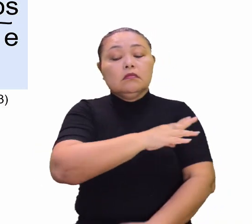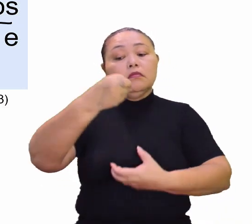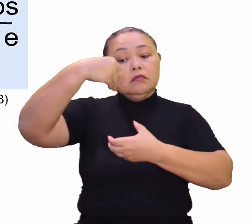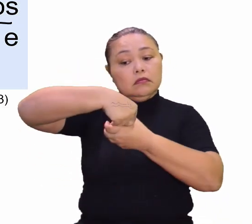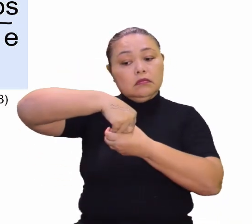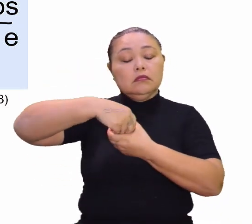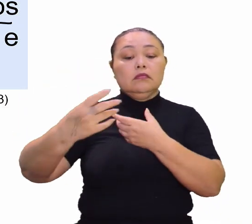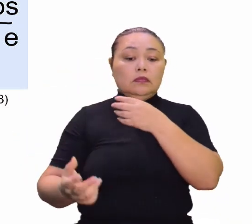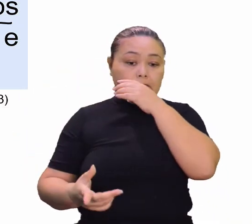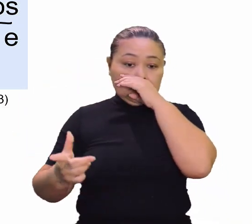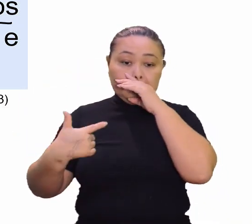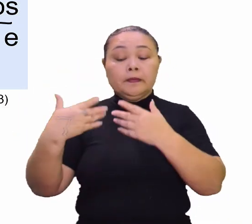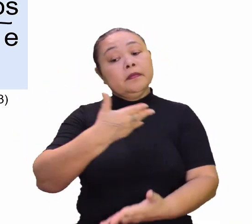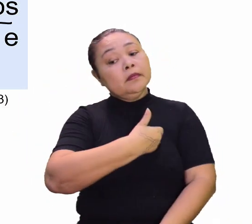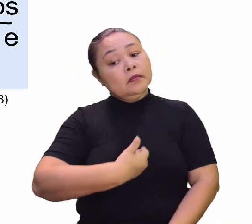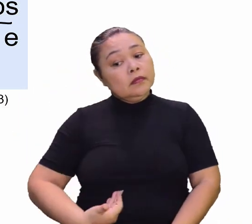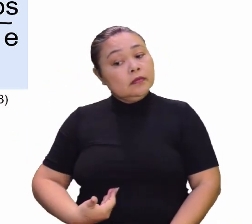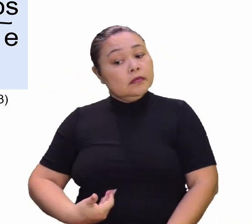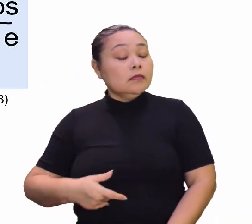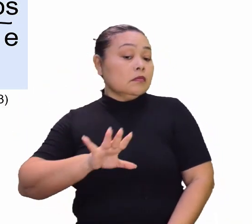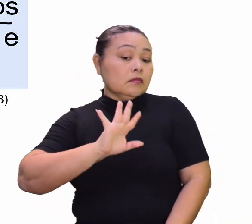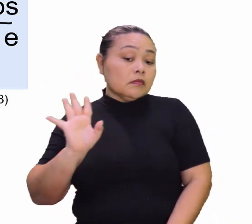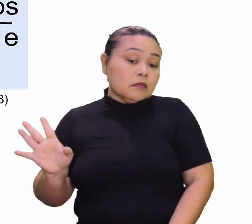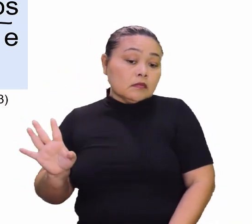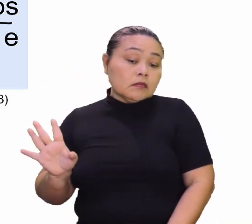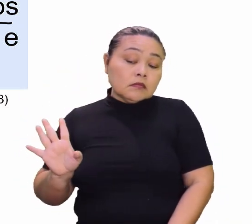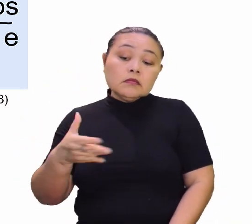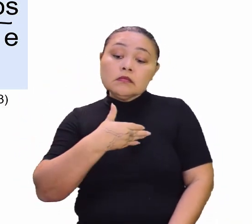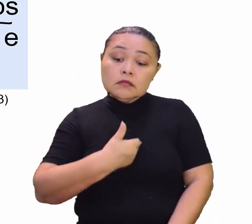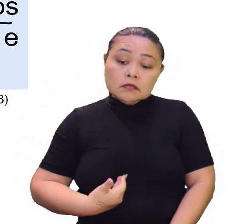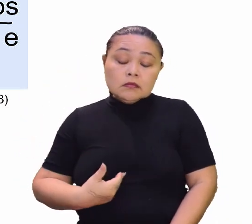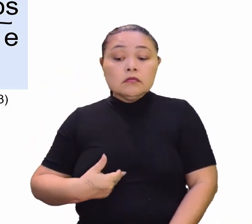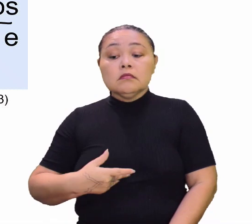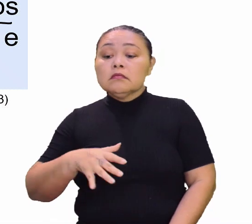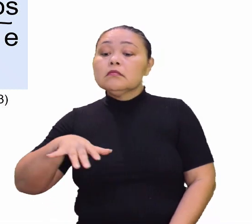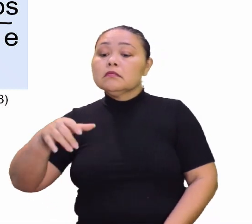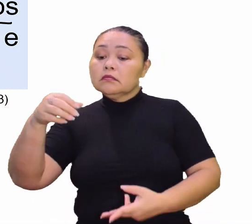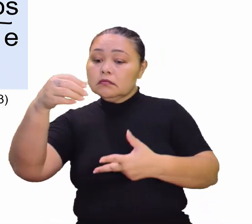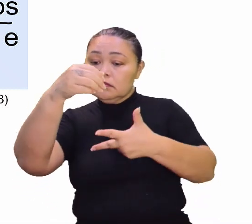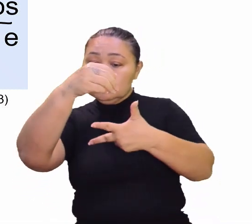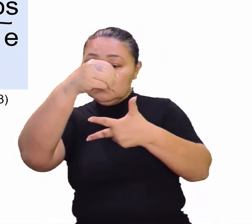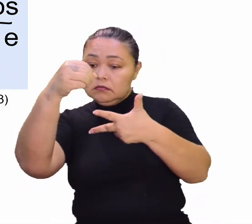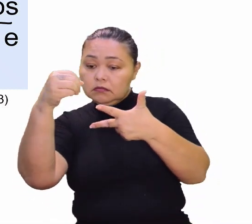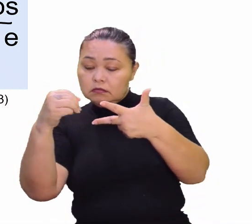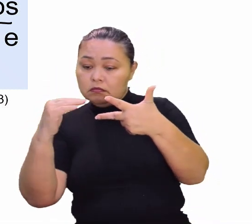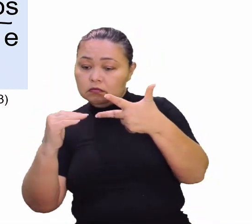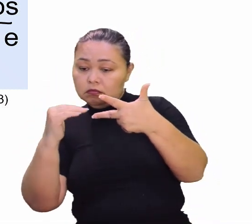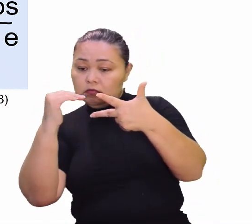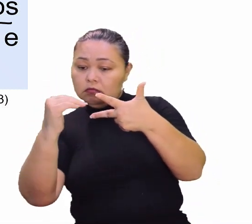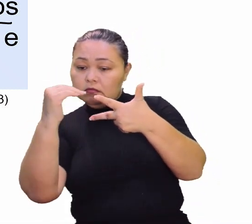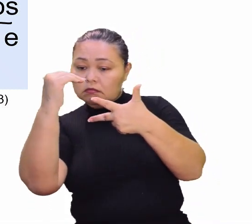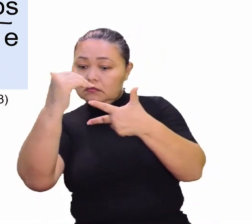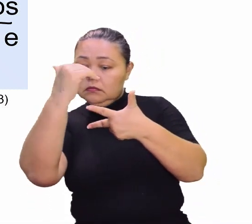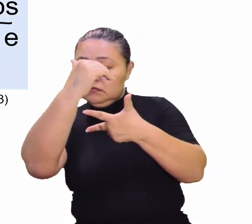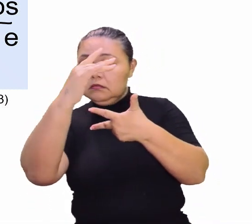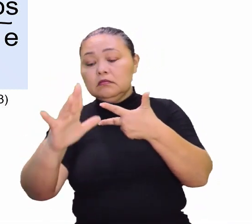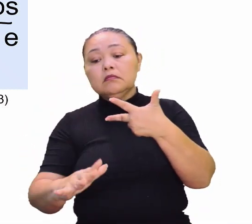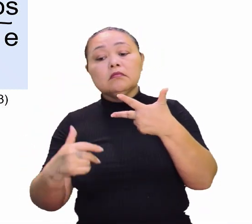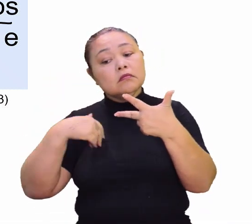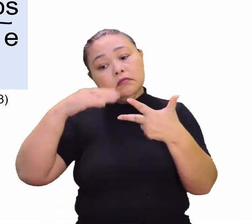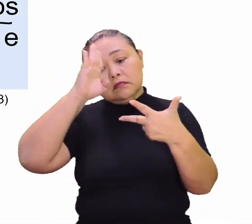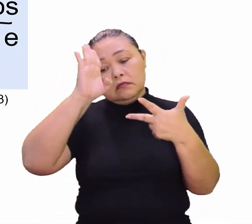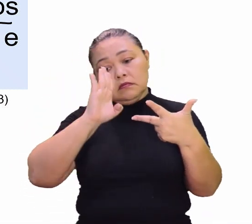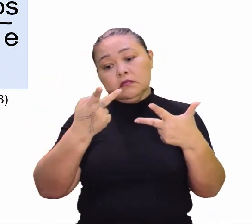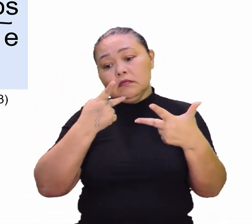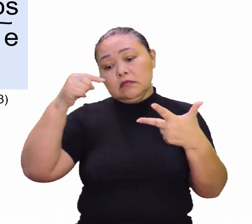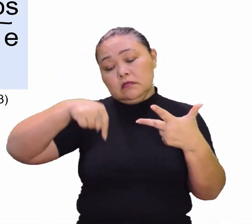Perfeito. Governos, já está dizendo quem é. É o governo, é o poder público. Exato. todas as suas esferas. No caso do